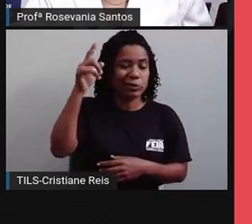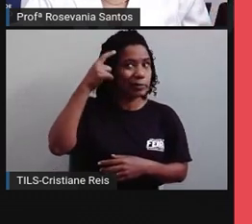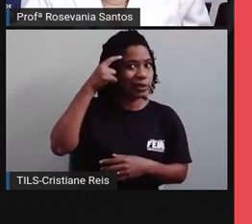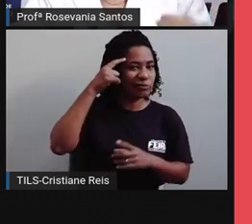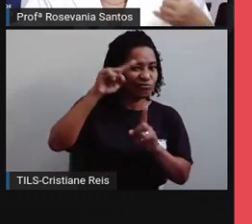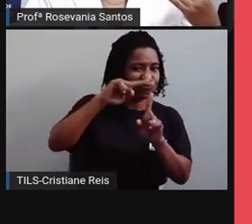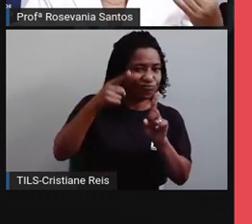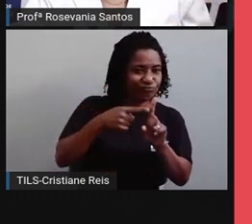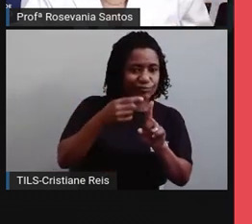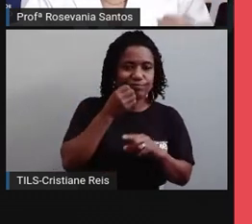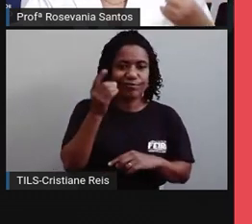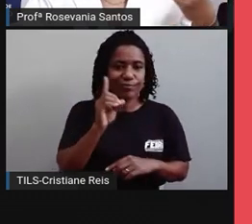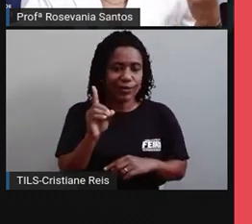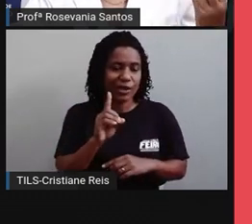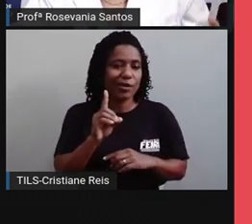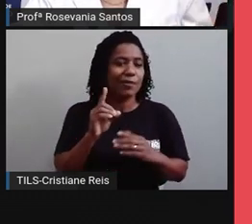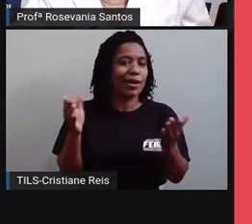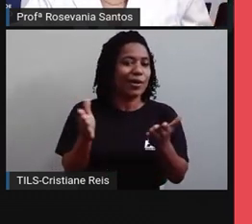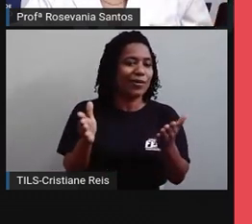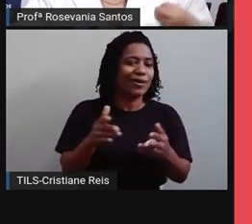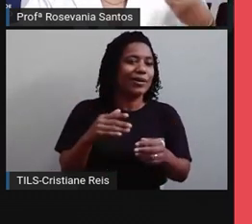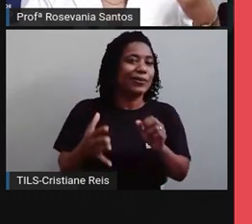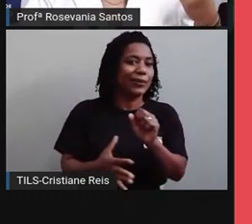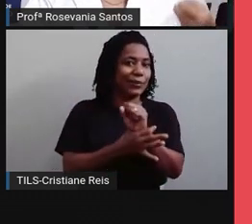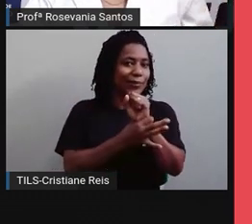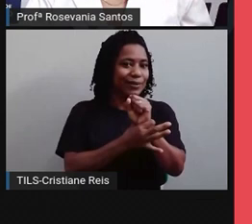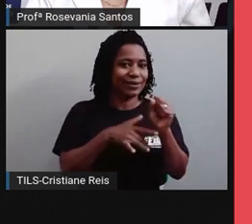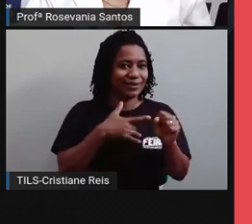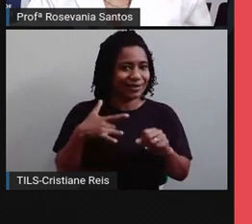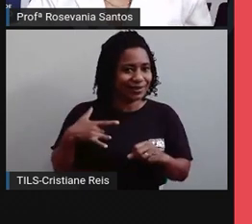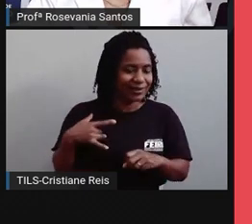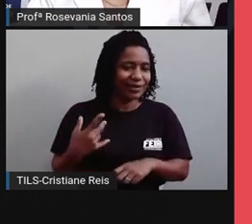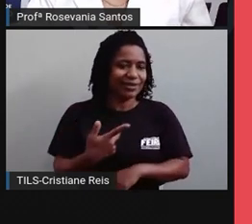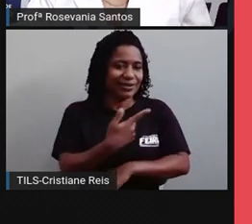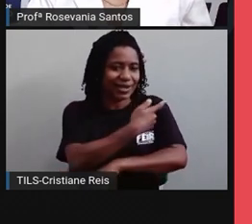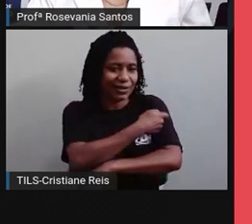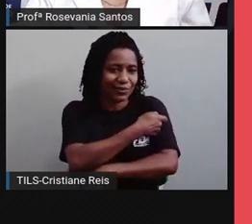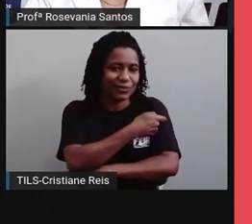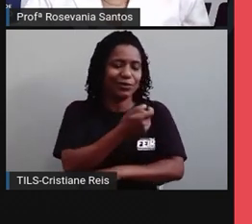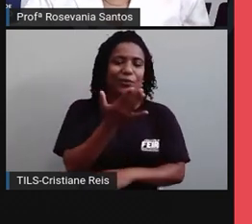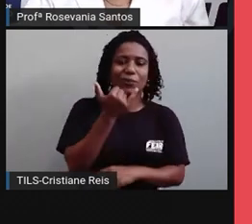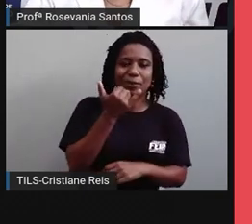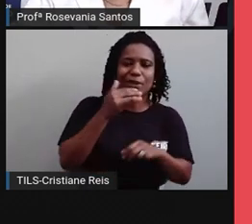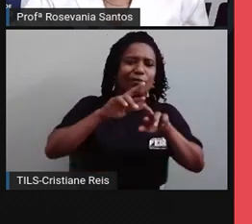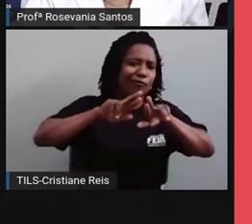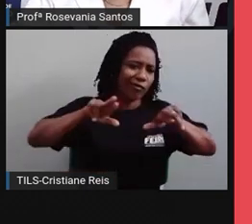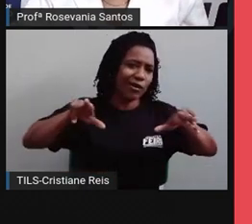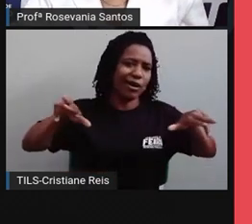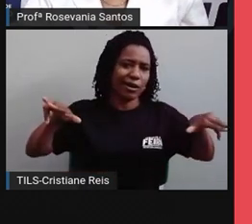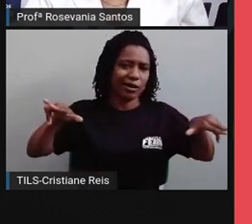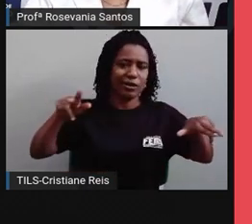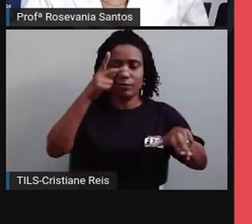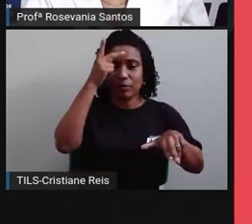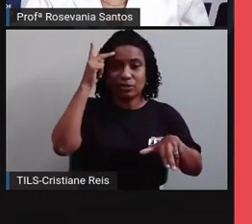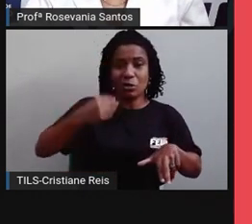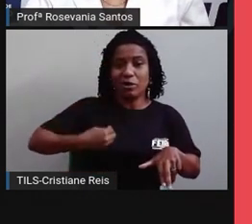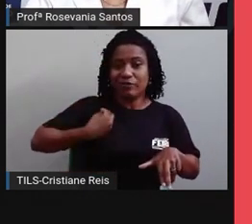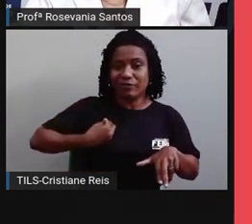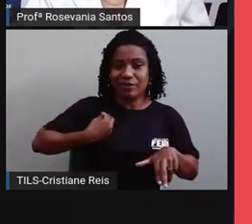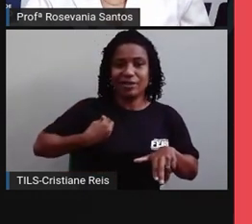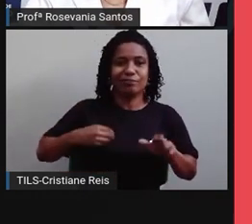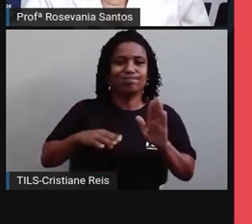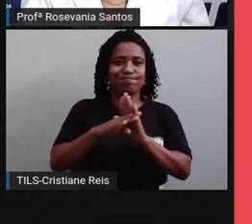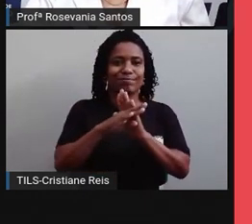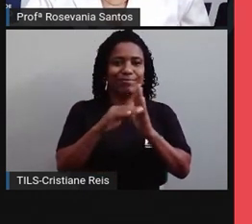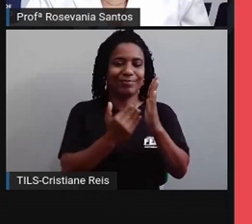água potável, de vacina, de acesso a médico, melhorou e as pessoas passaram a viver mais, né?